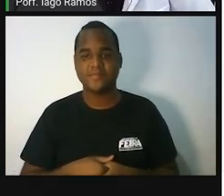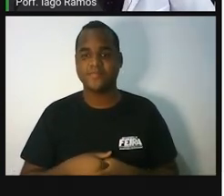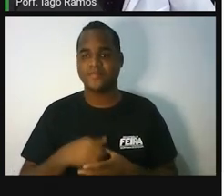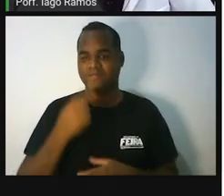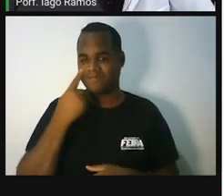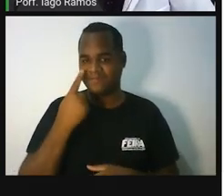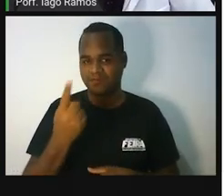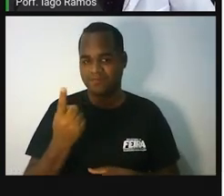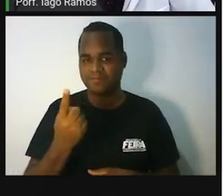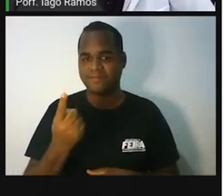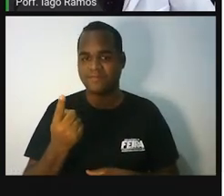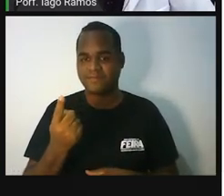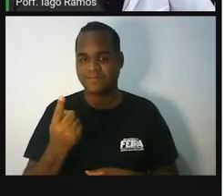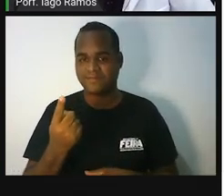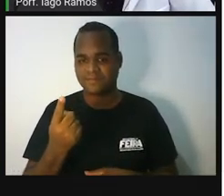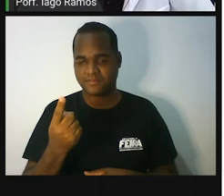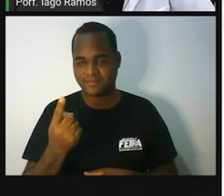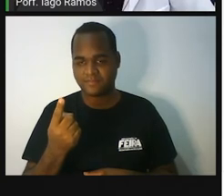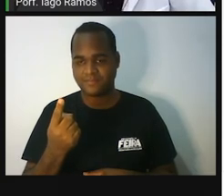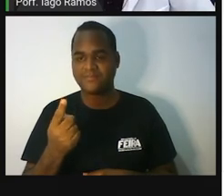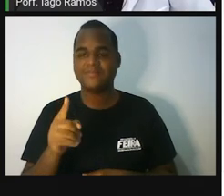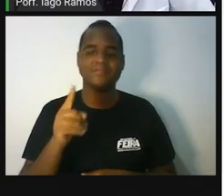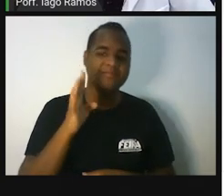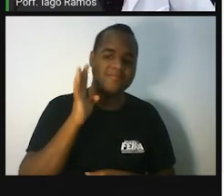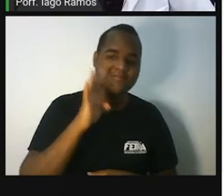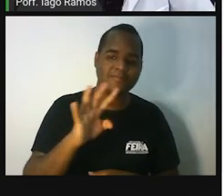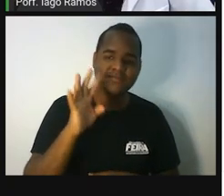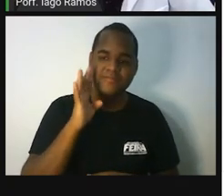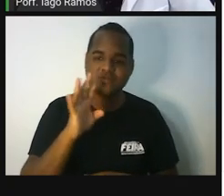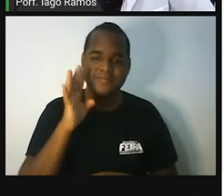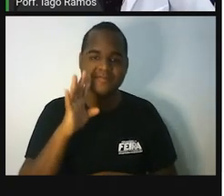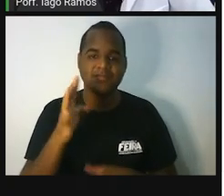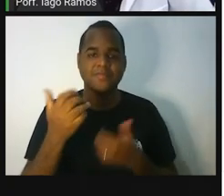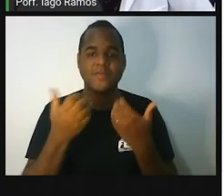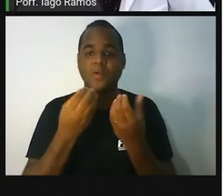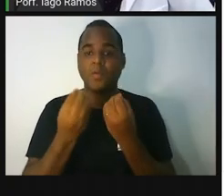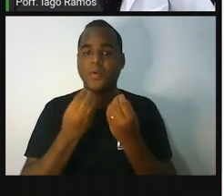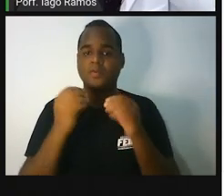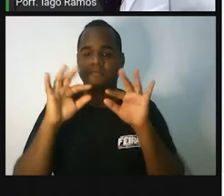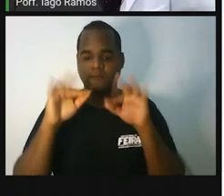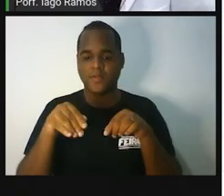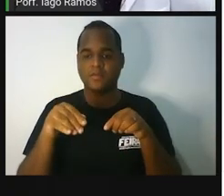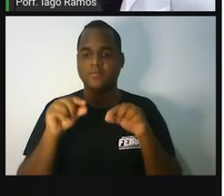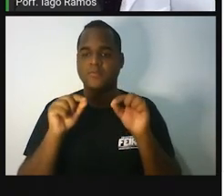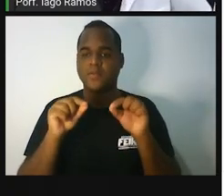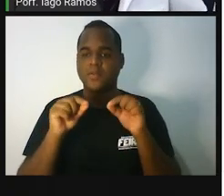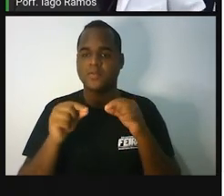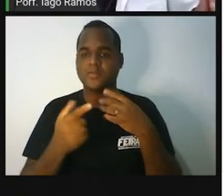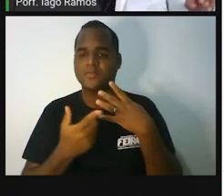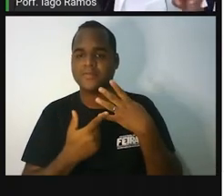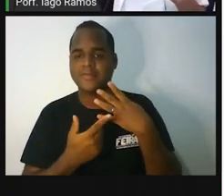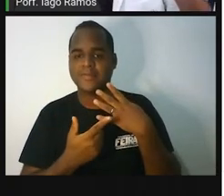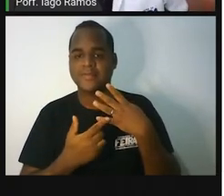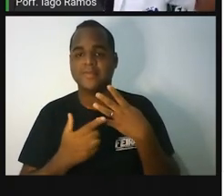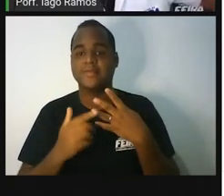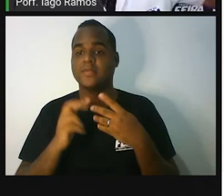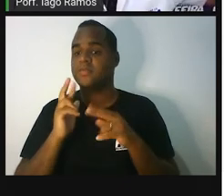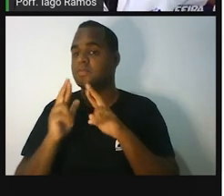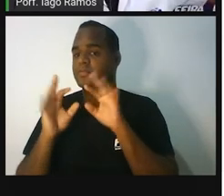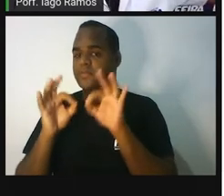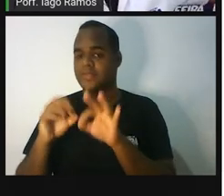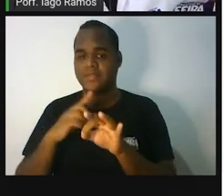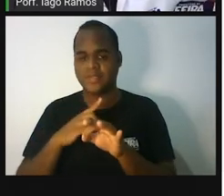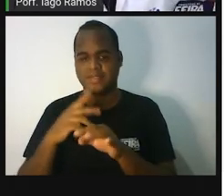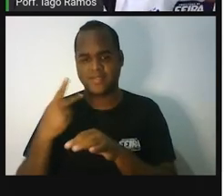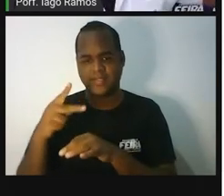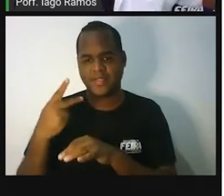Aqui, olha. Que bacana. O a gente faz nesse último passo? Pega o resultado do